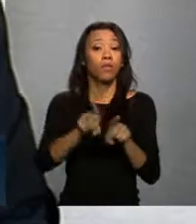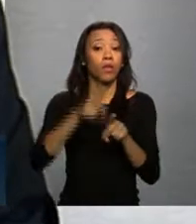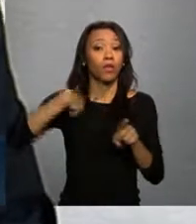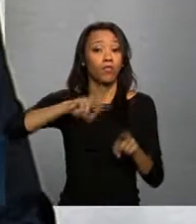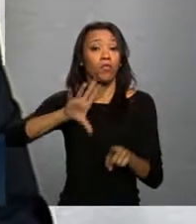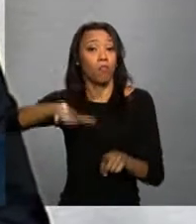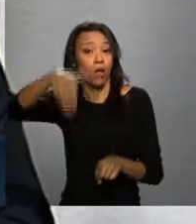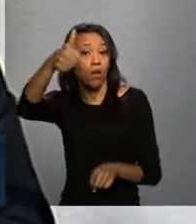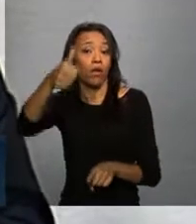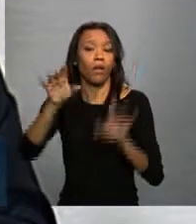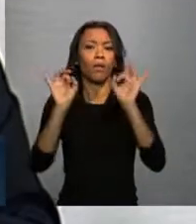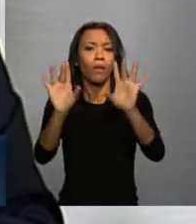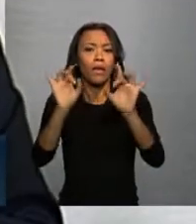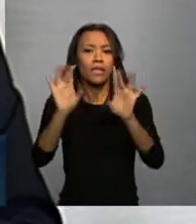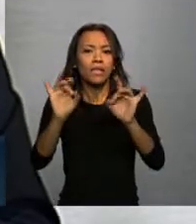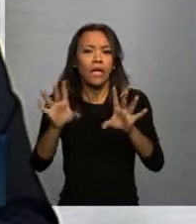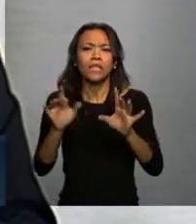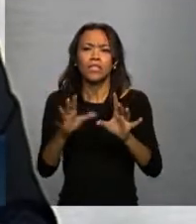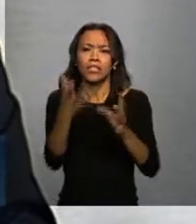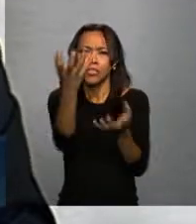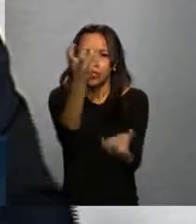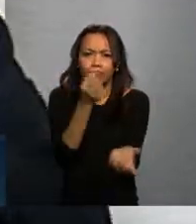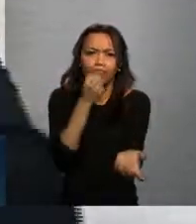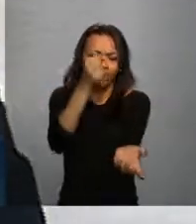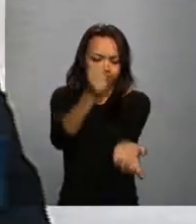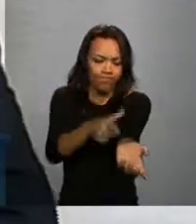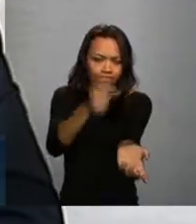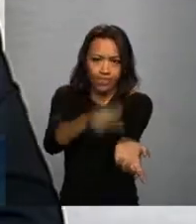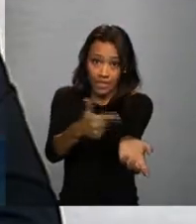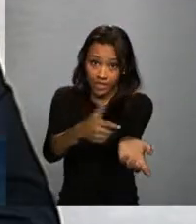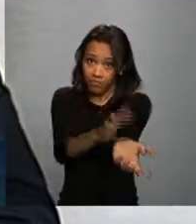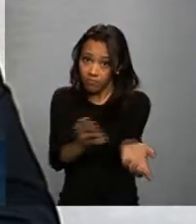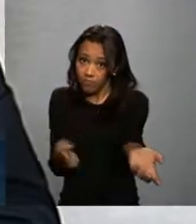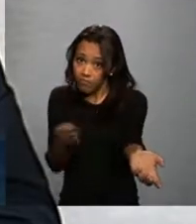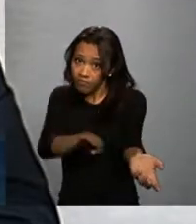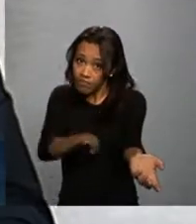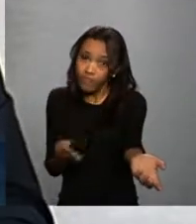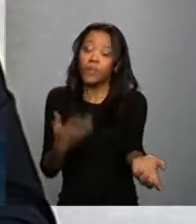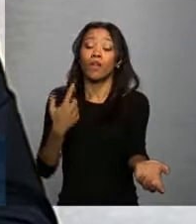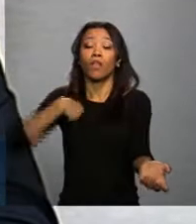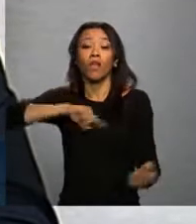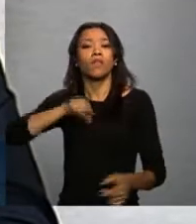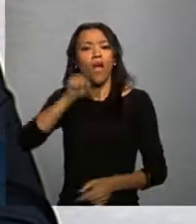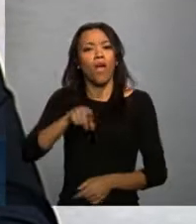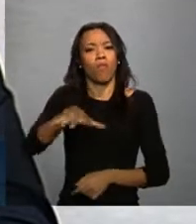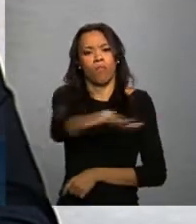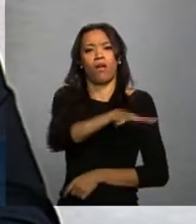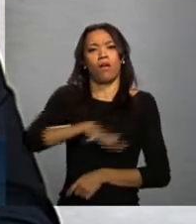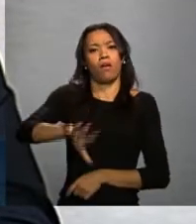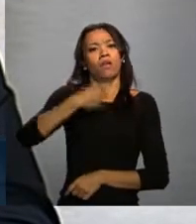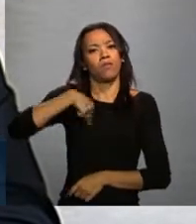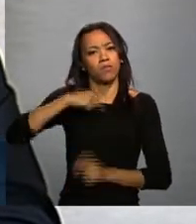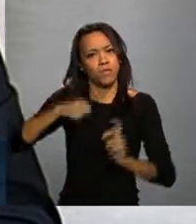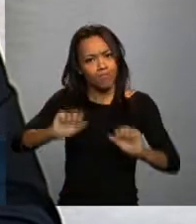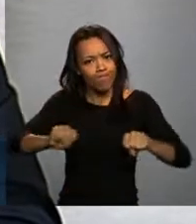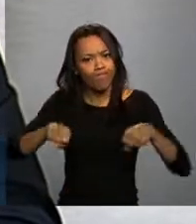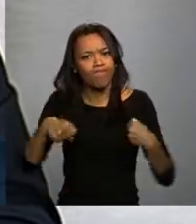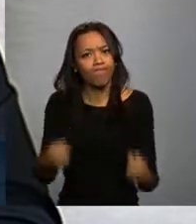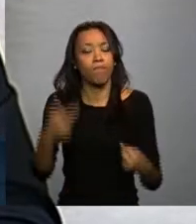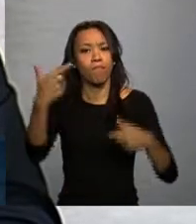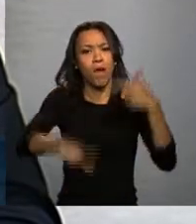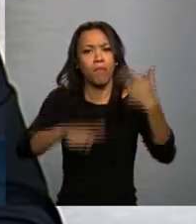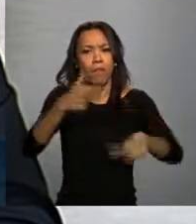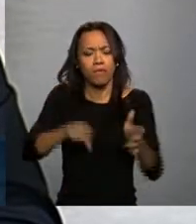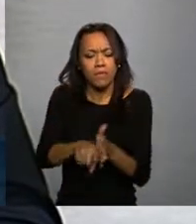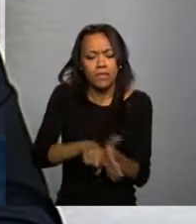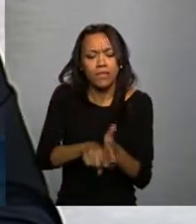e a segurança desse sangue, mas eu quero também dizer que essa é uma área em que nós precisamos continuar investindo na produção de